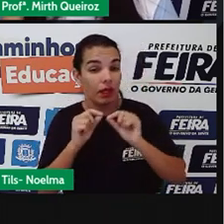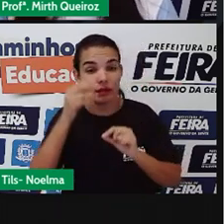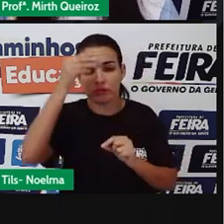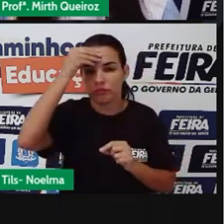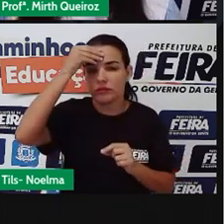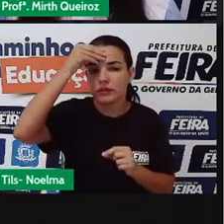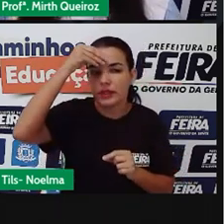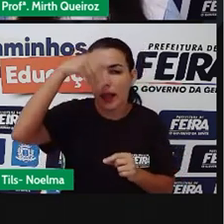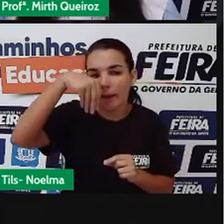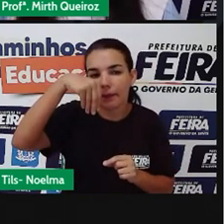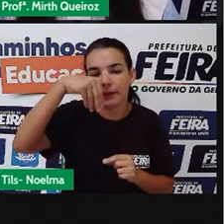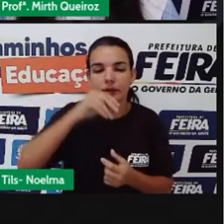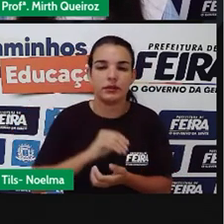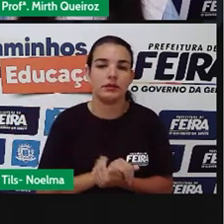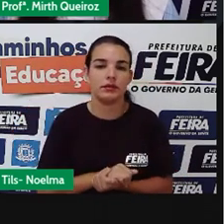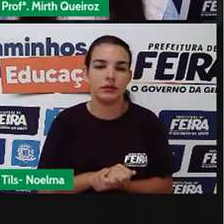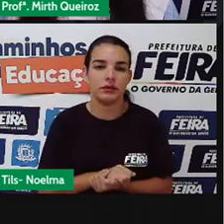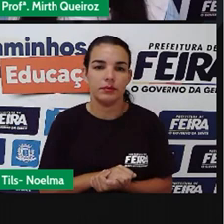deprimido.